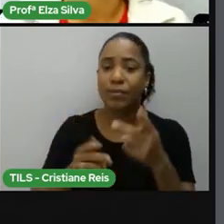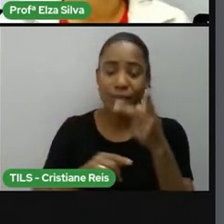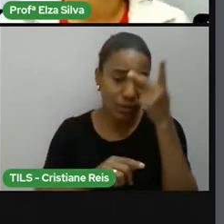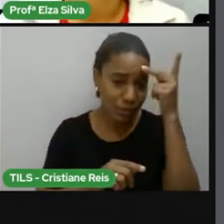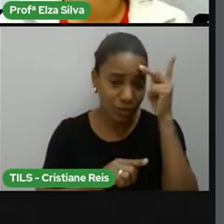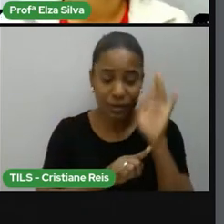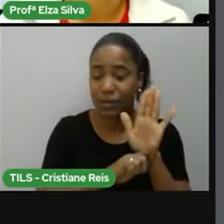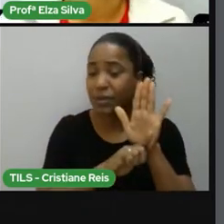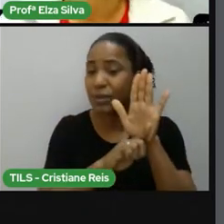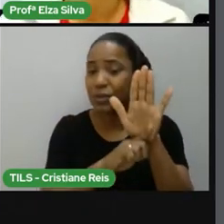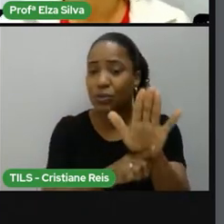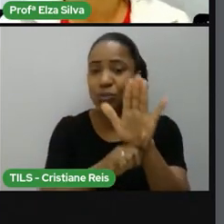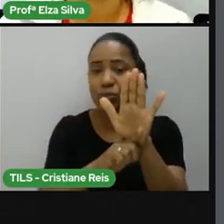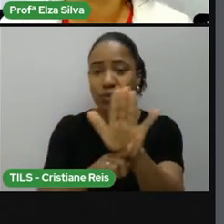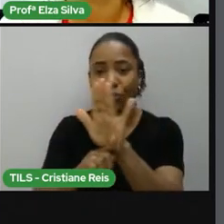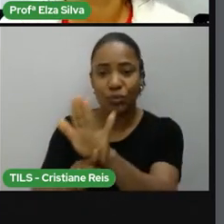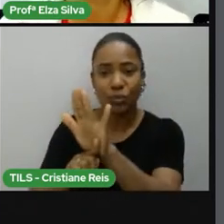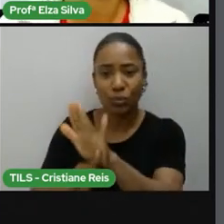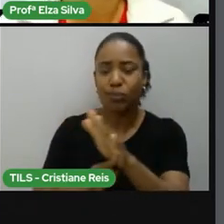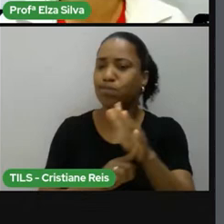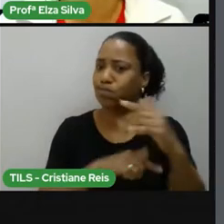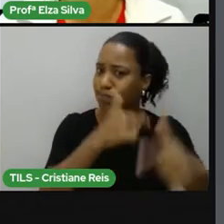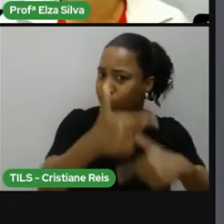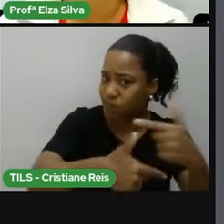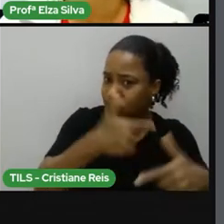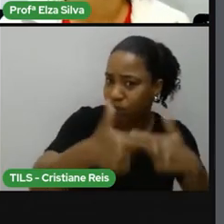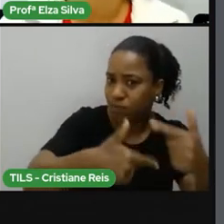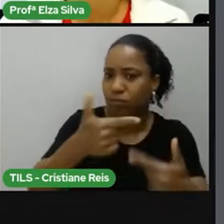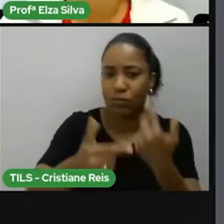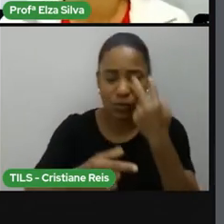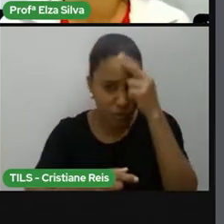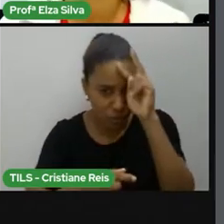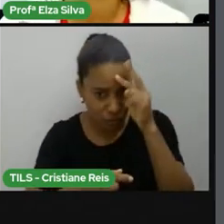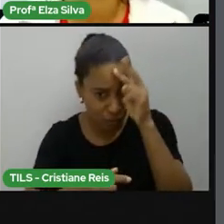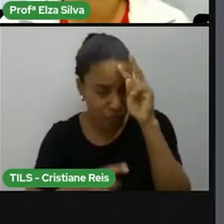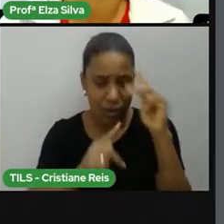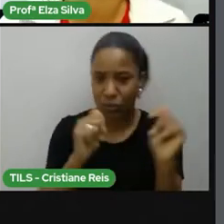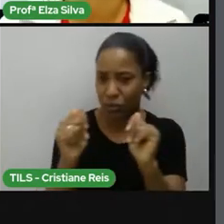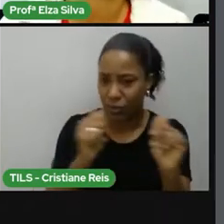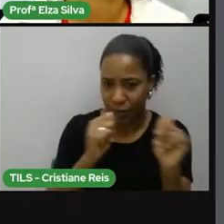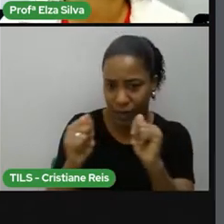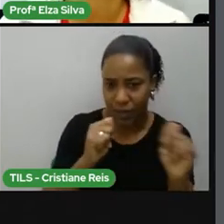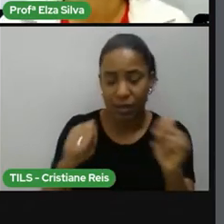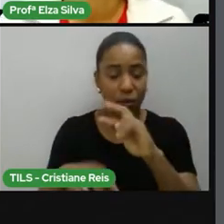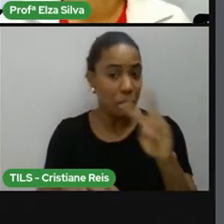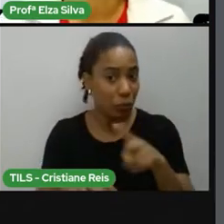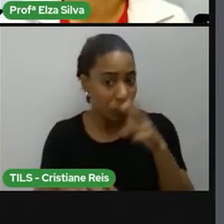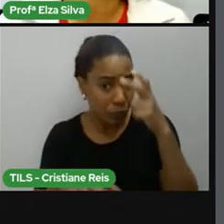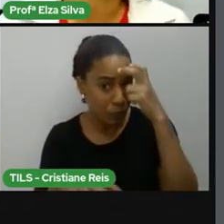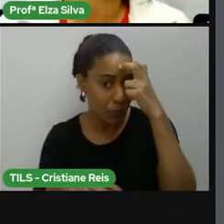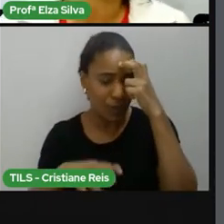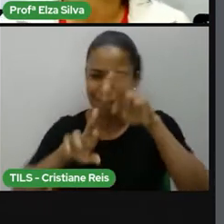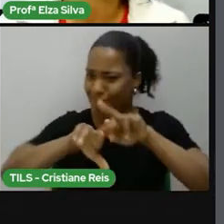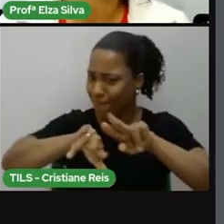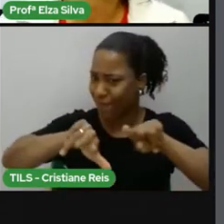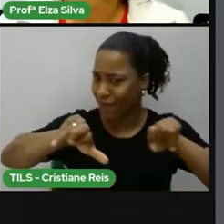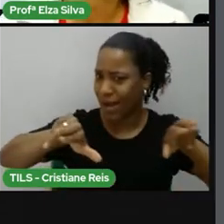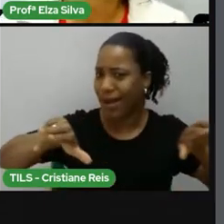em vários campos, né? No campo histórico, econômico, cultural e etc.